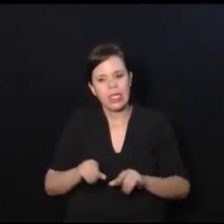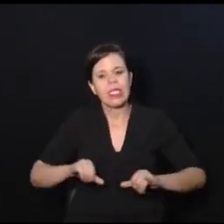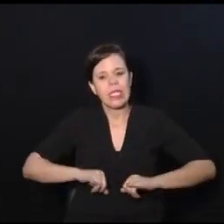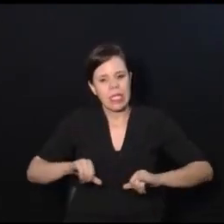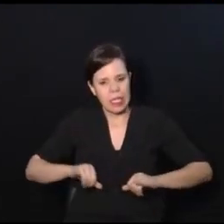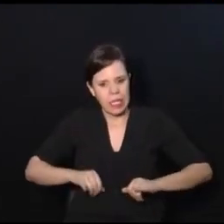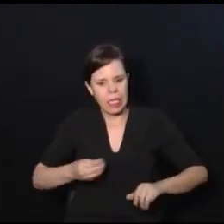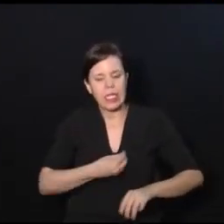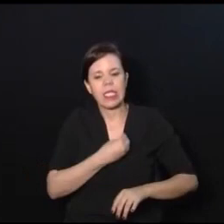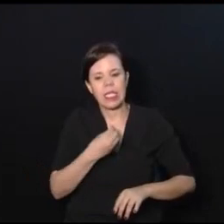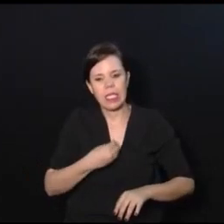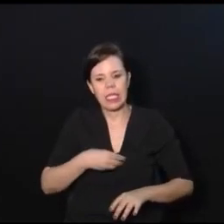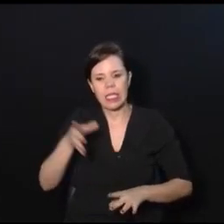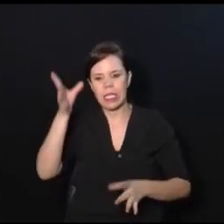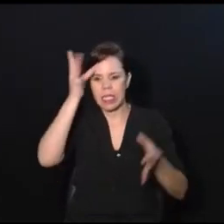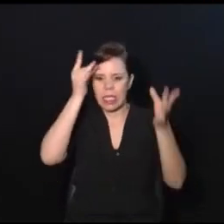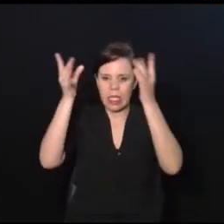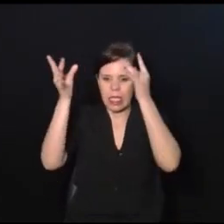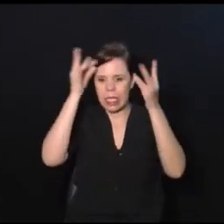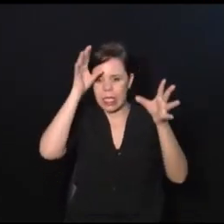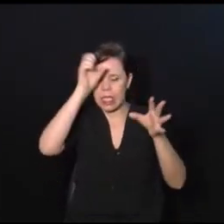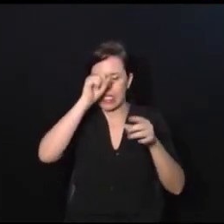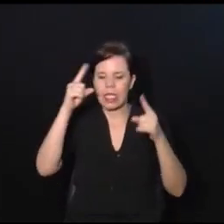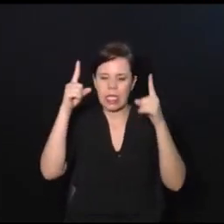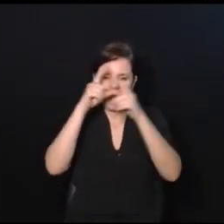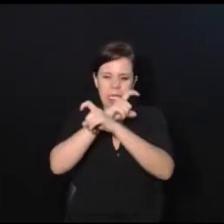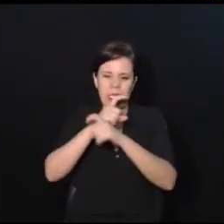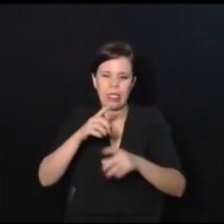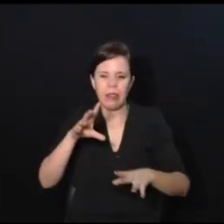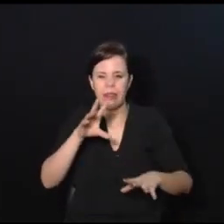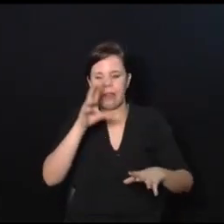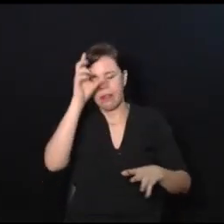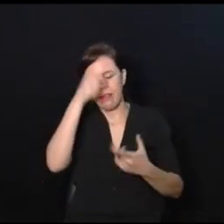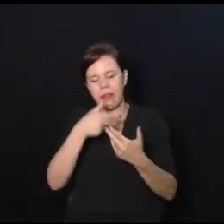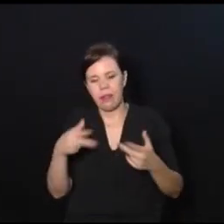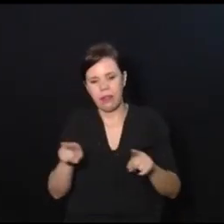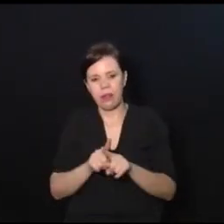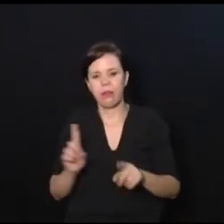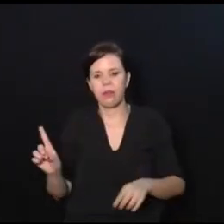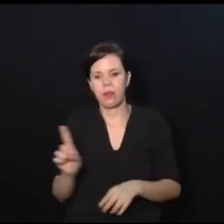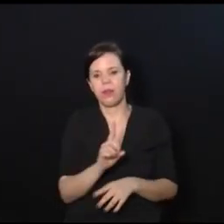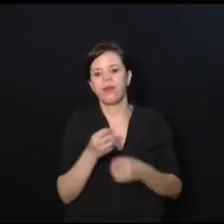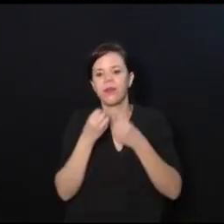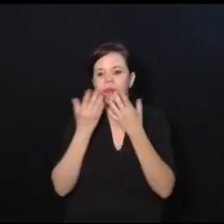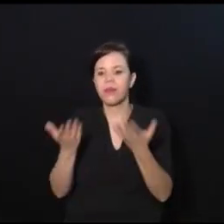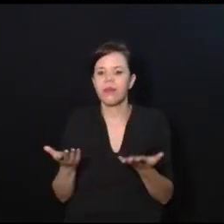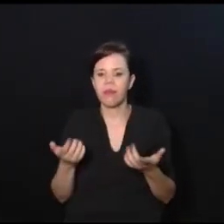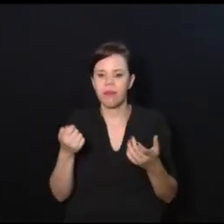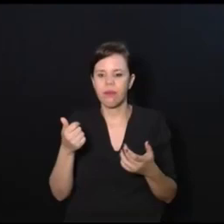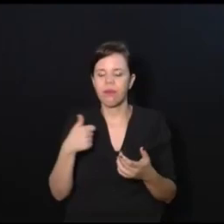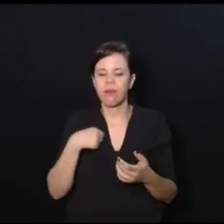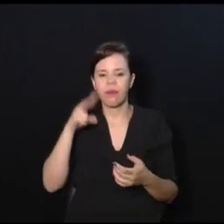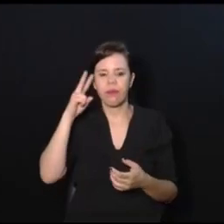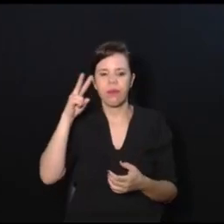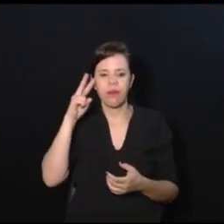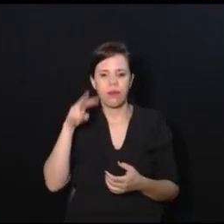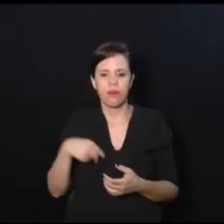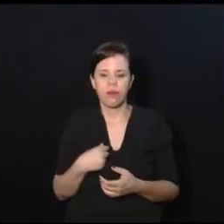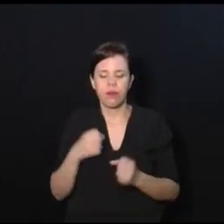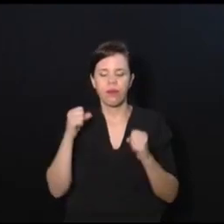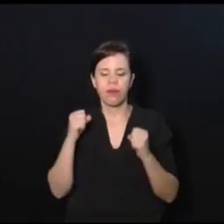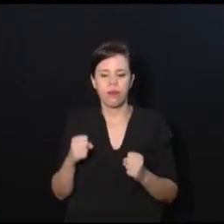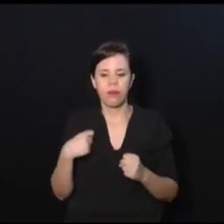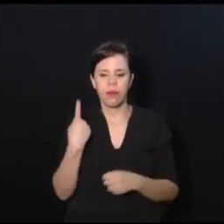vida, quebrei muito a cara, passei muita dificuldade para aprender muita coisa e hoje vim aqui contar um pouquinho da minha história para poder